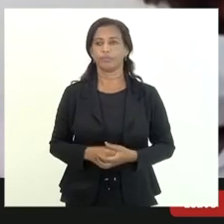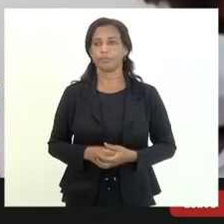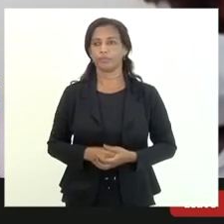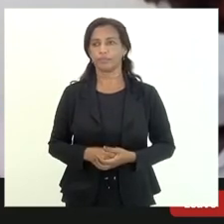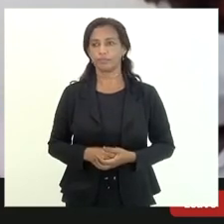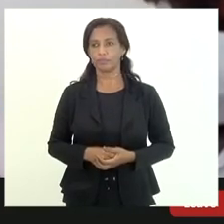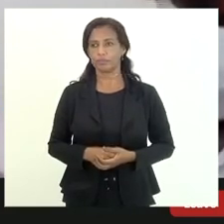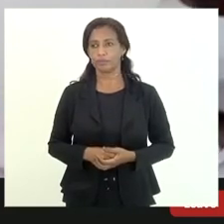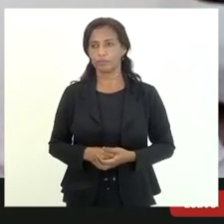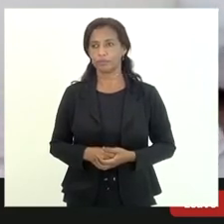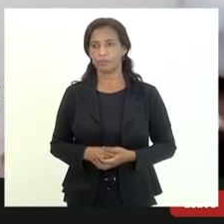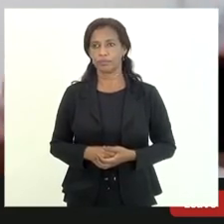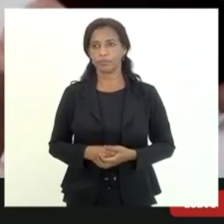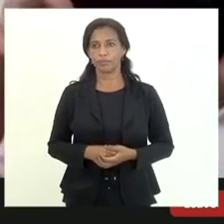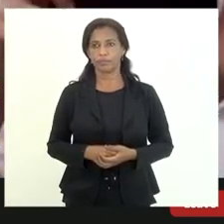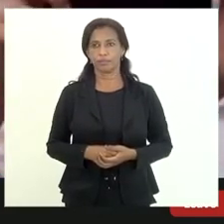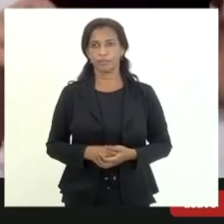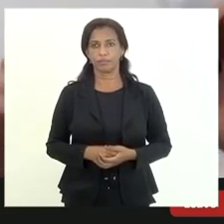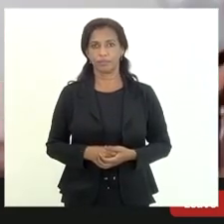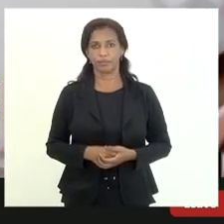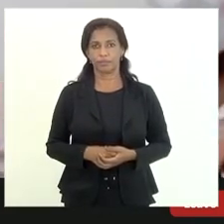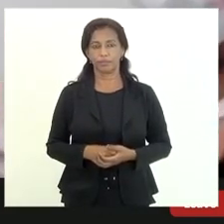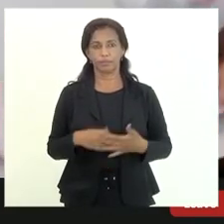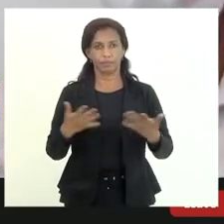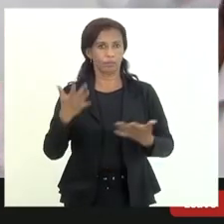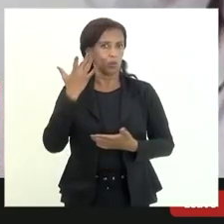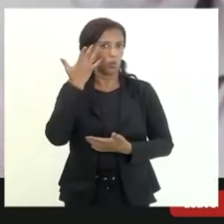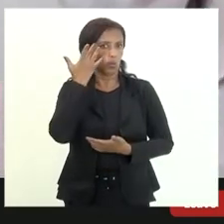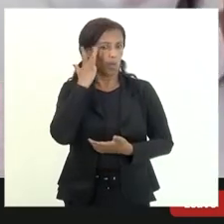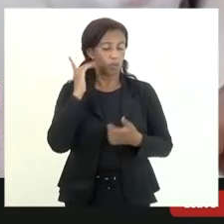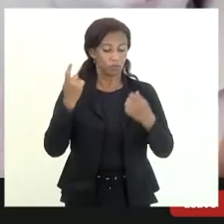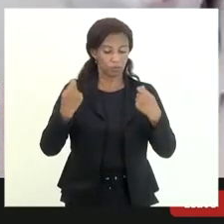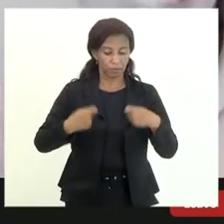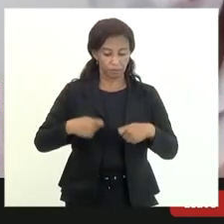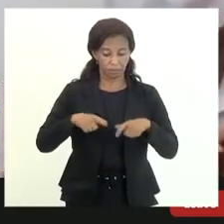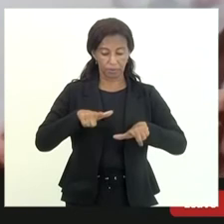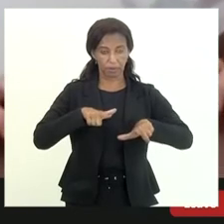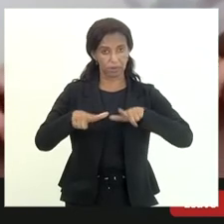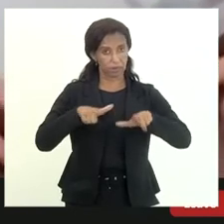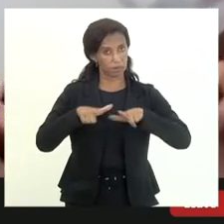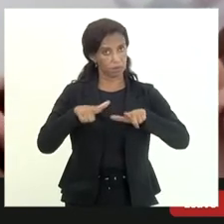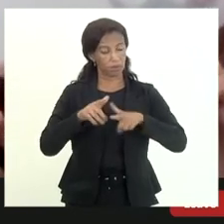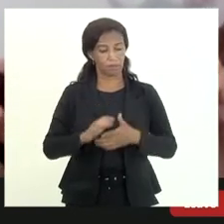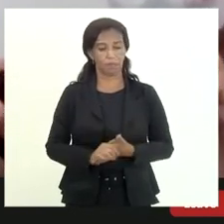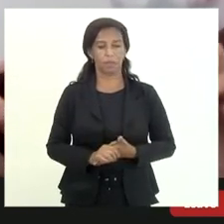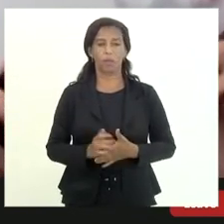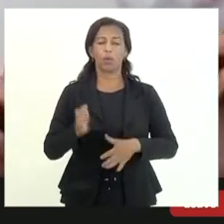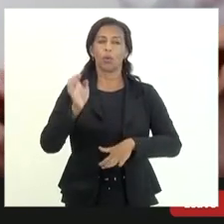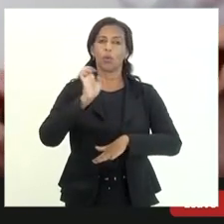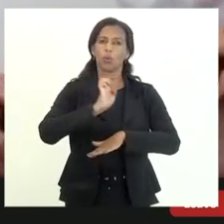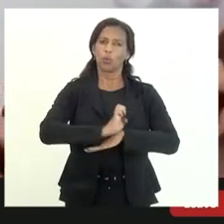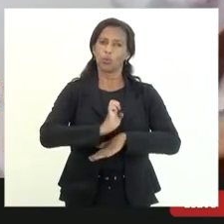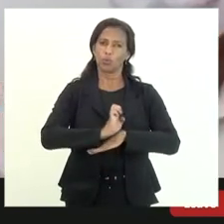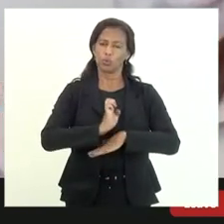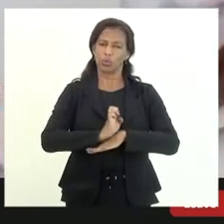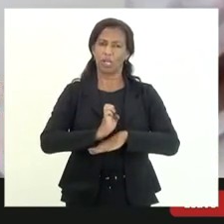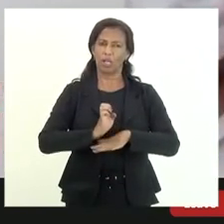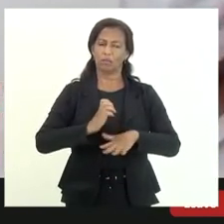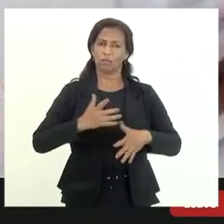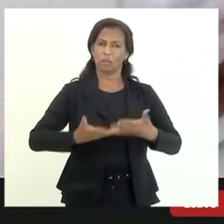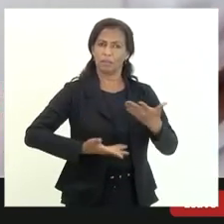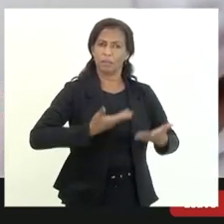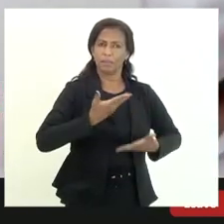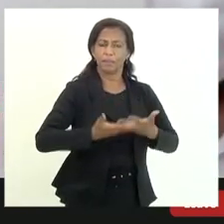então eu acho que a gente vai ter que começar a trabalhar isso o estado no empenho do estado